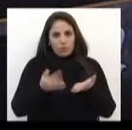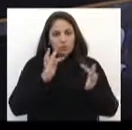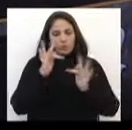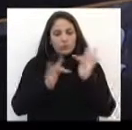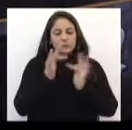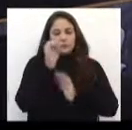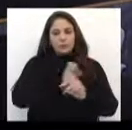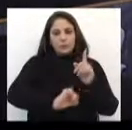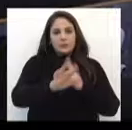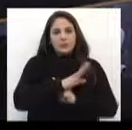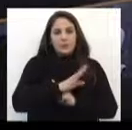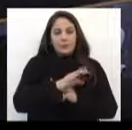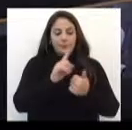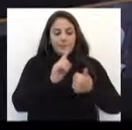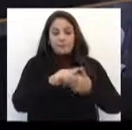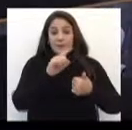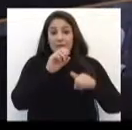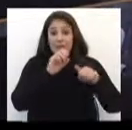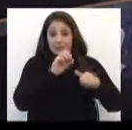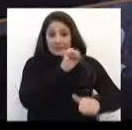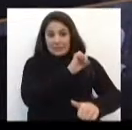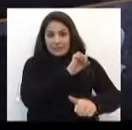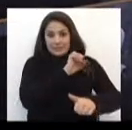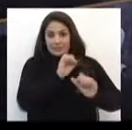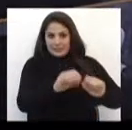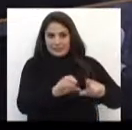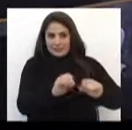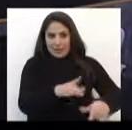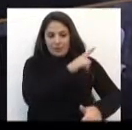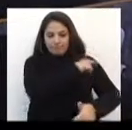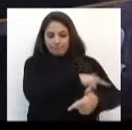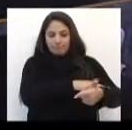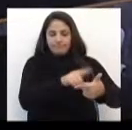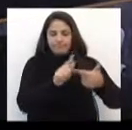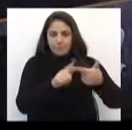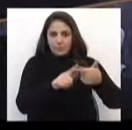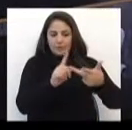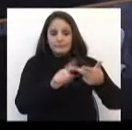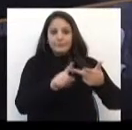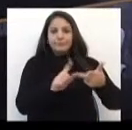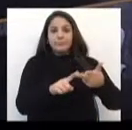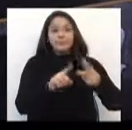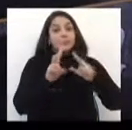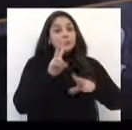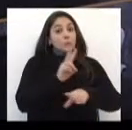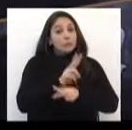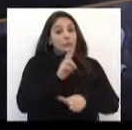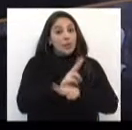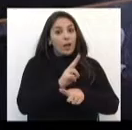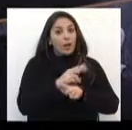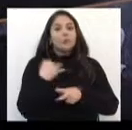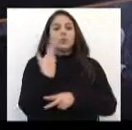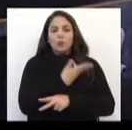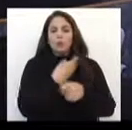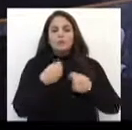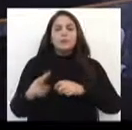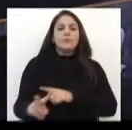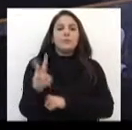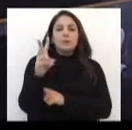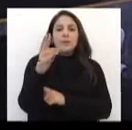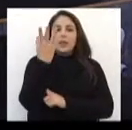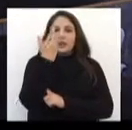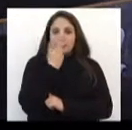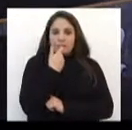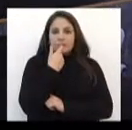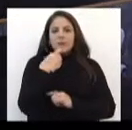a função social de ensinar, educar e cuidar. Nesse sentido, nós temos que valorizar as